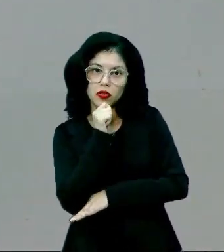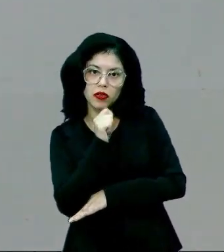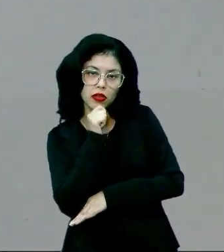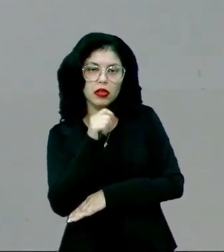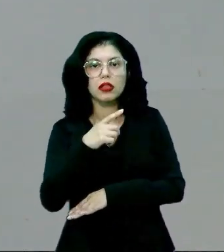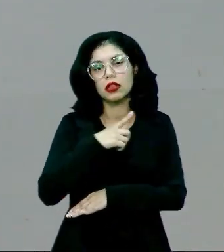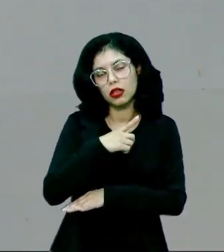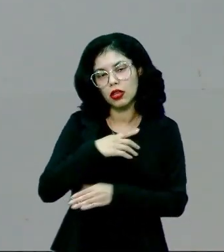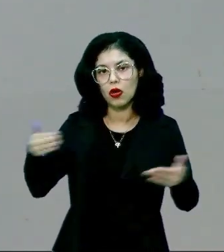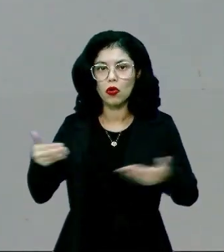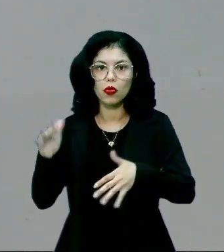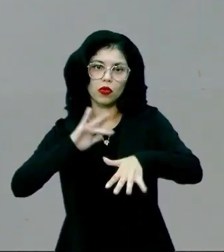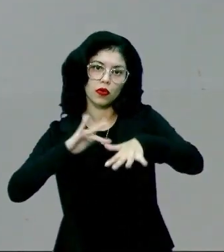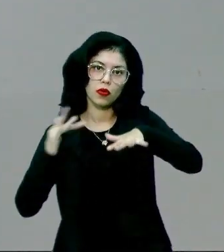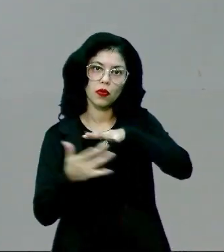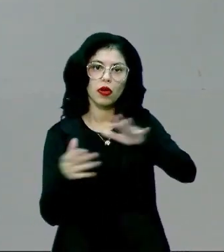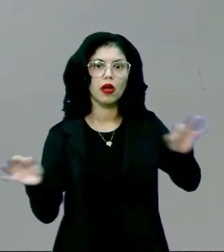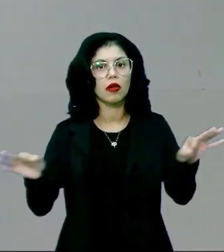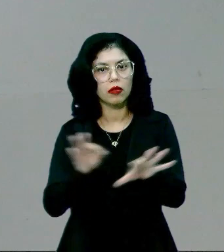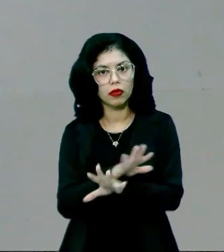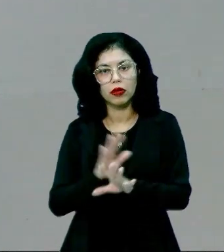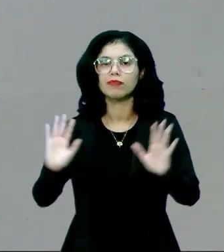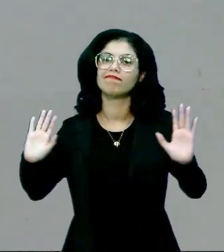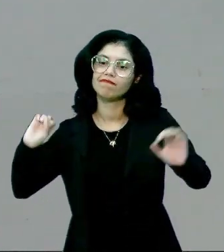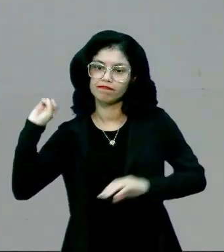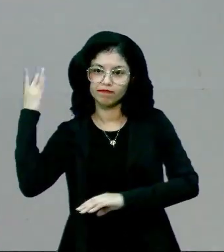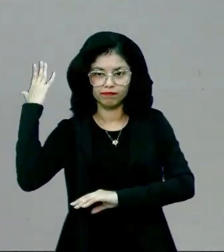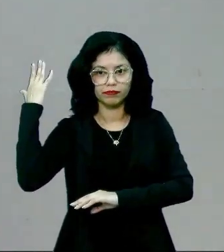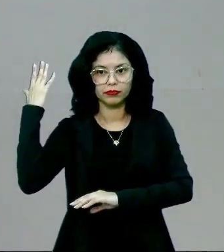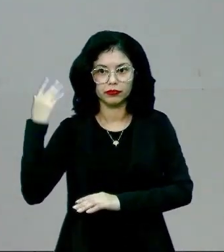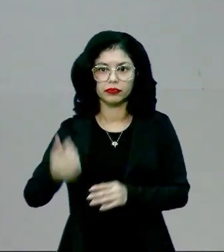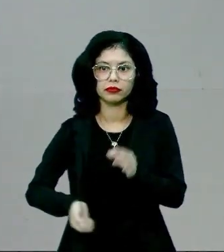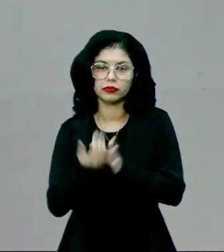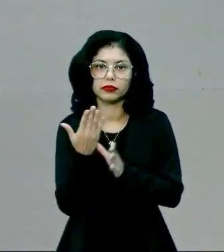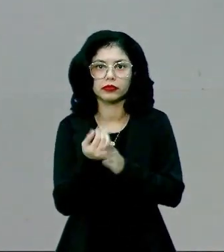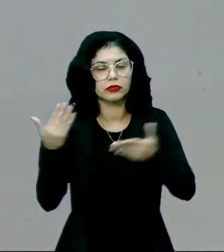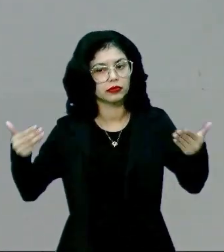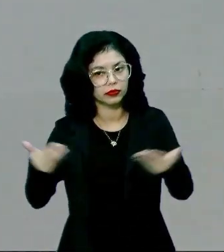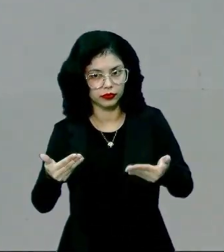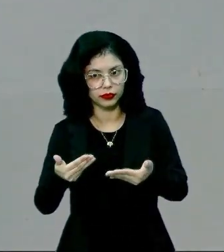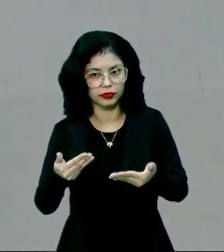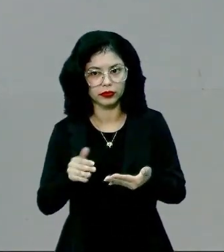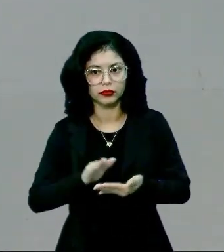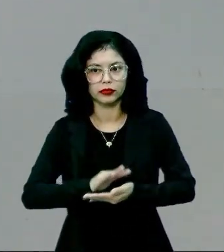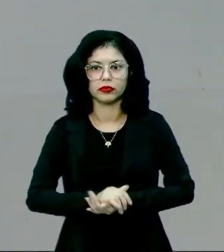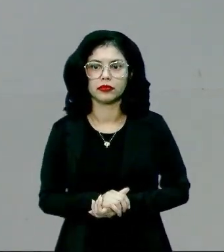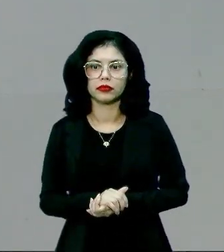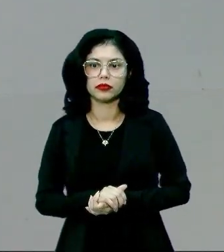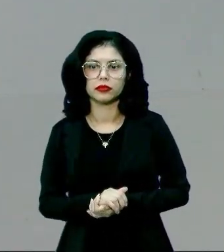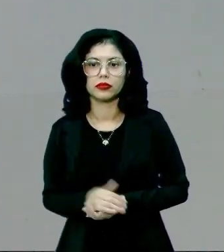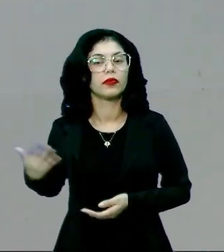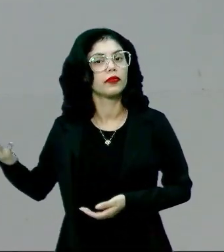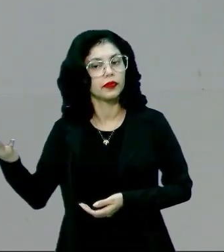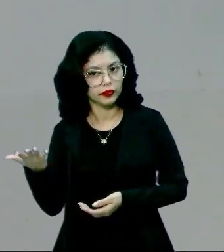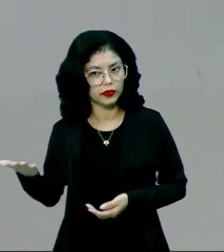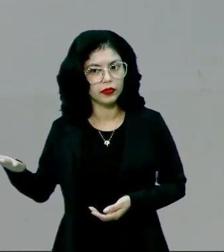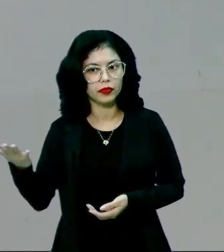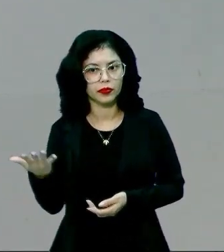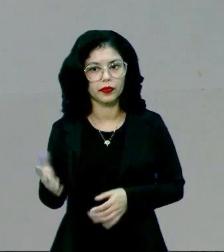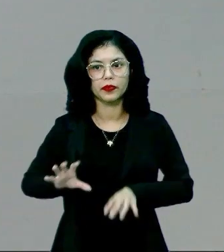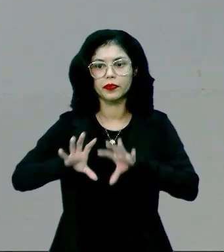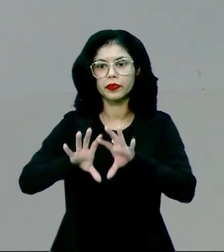isso que as redes sociais elas acabam causando e gerando nos dias atuais. Com base